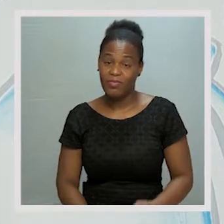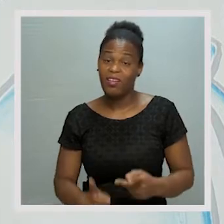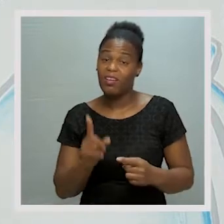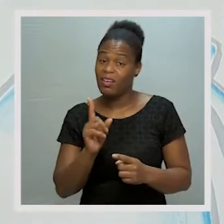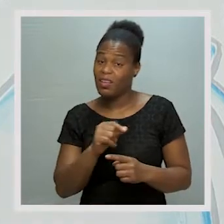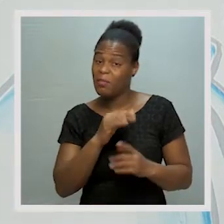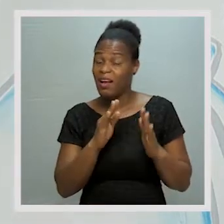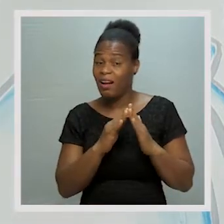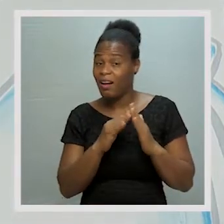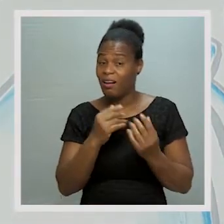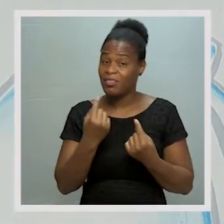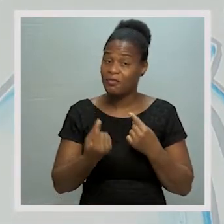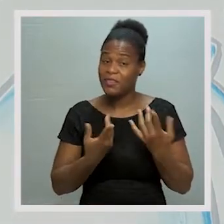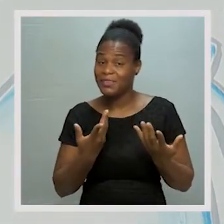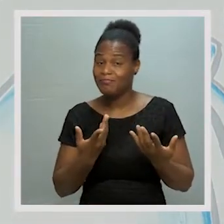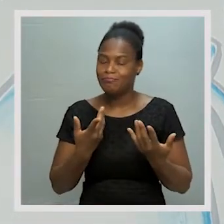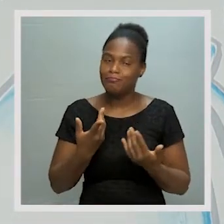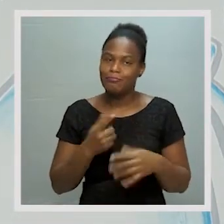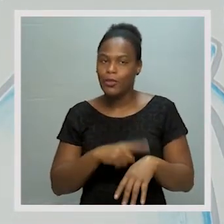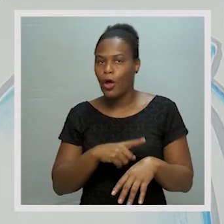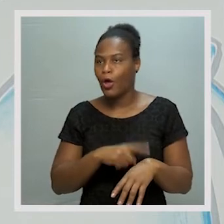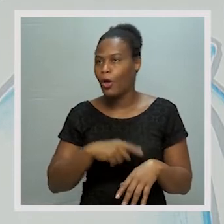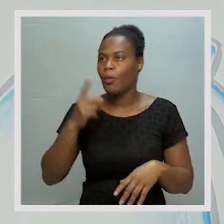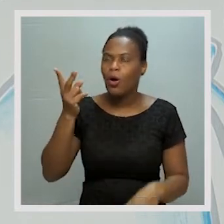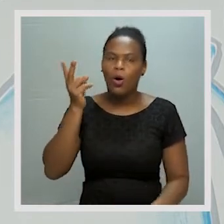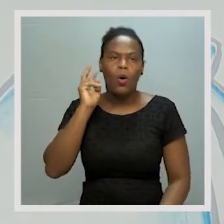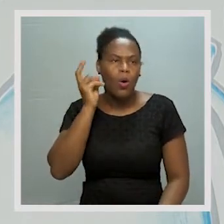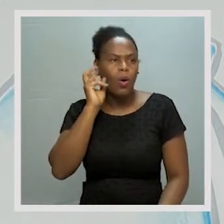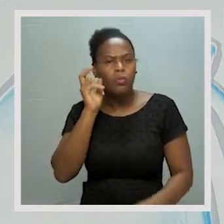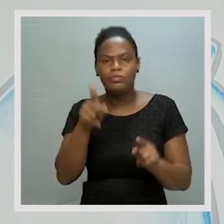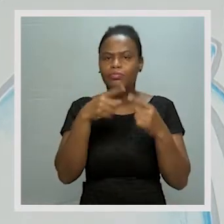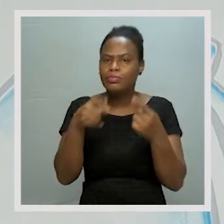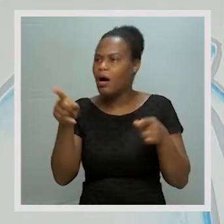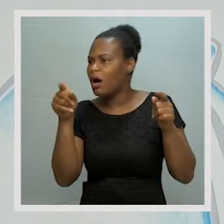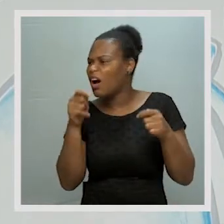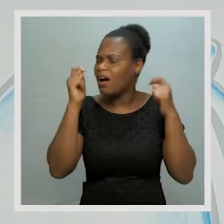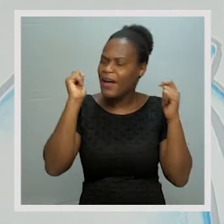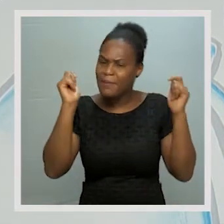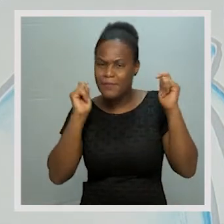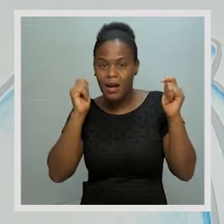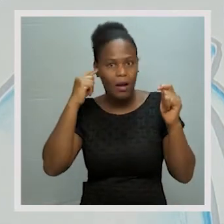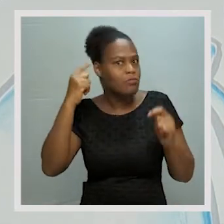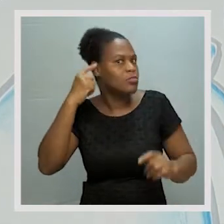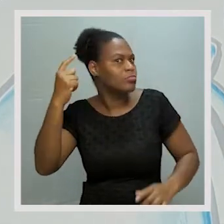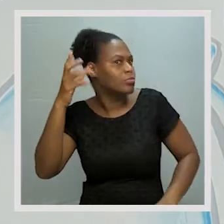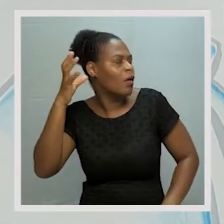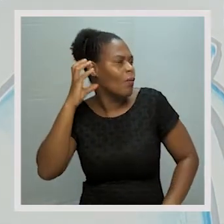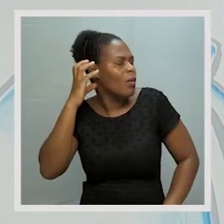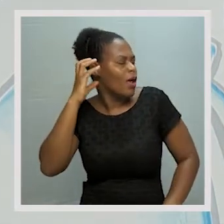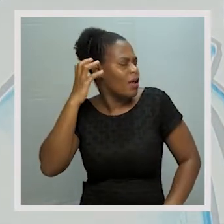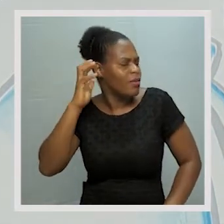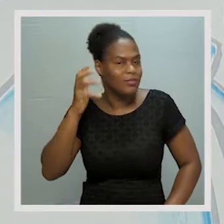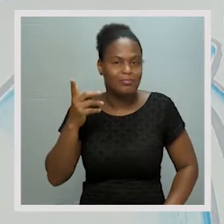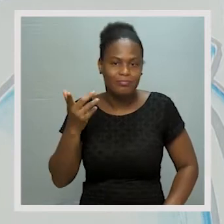E estamos em casa e, às vezes, passamos um bom tempo a ouvir músicas. A ouvir aquela